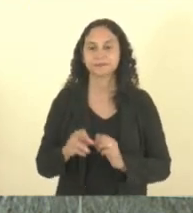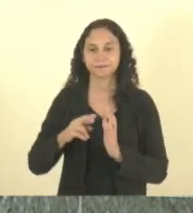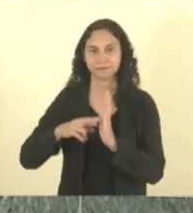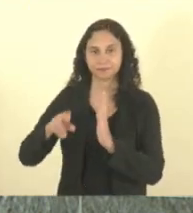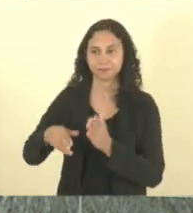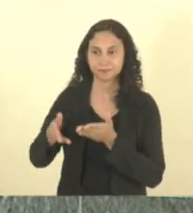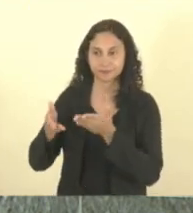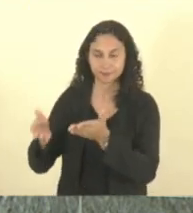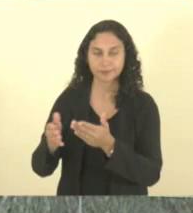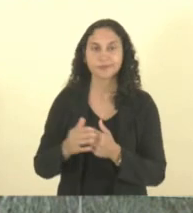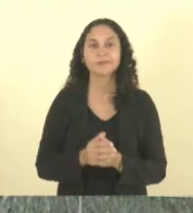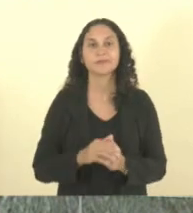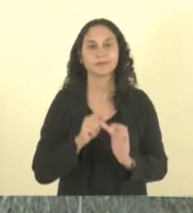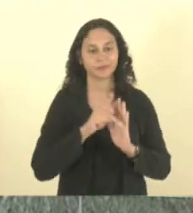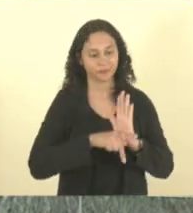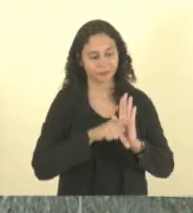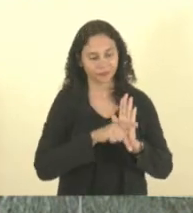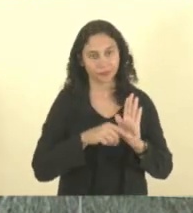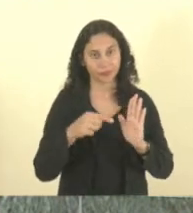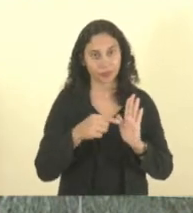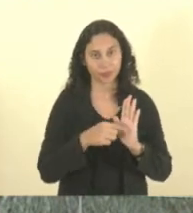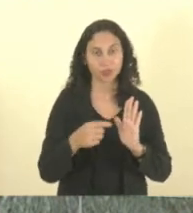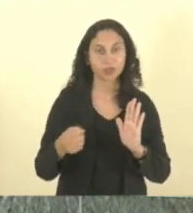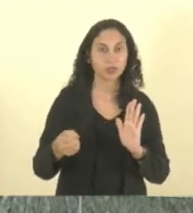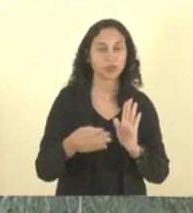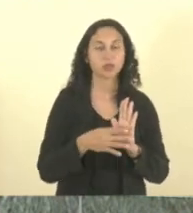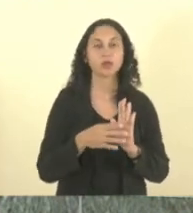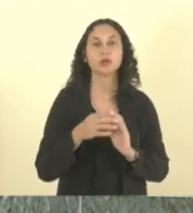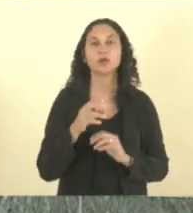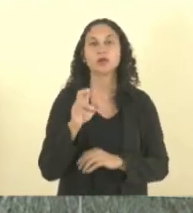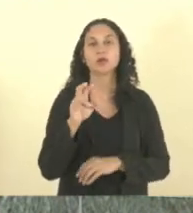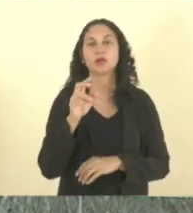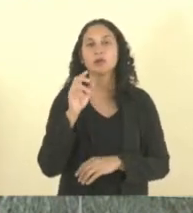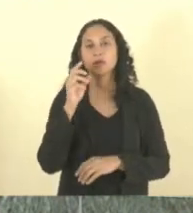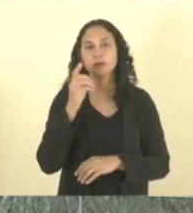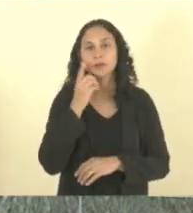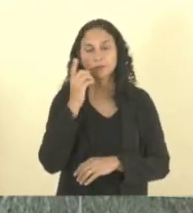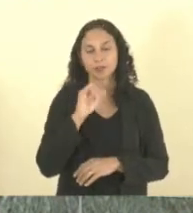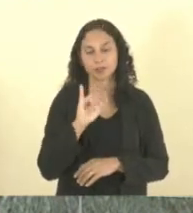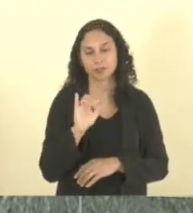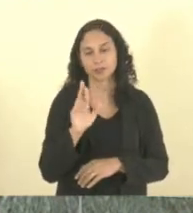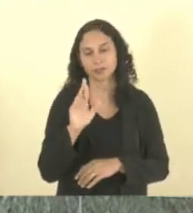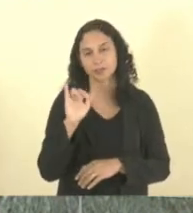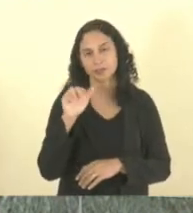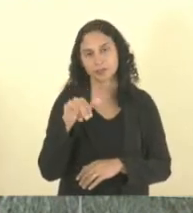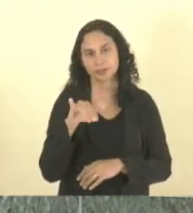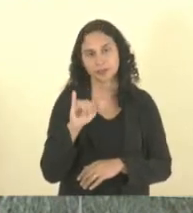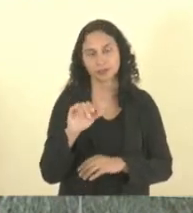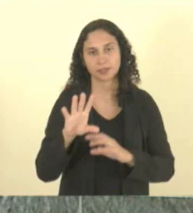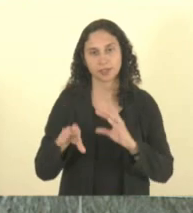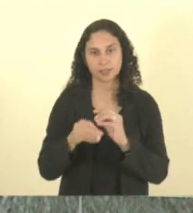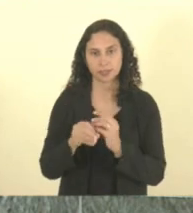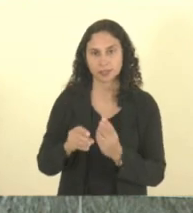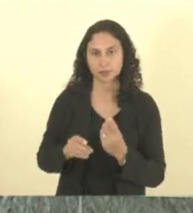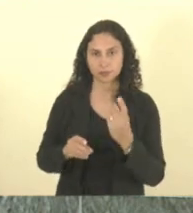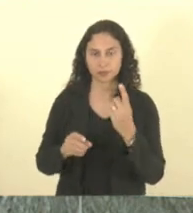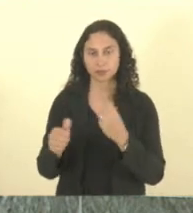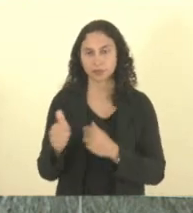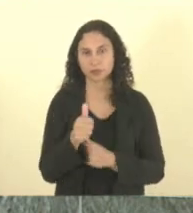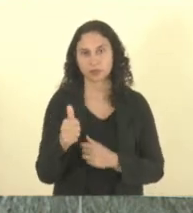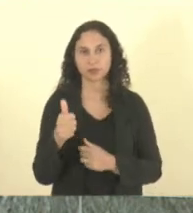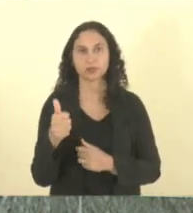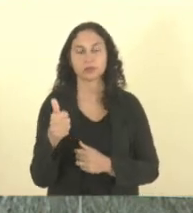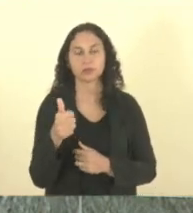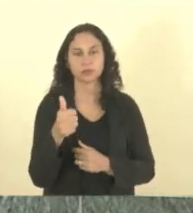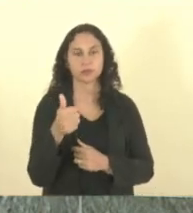16224, deputado Irina, autor, acrescentando o anexo único da Lei 11.212, instituindo a